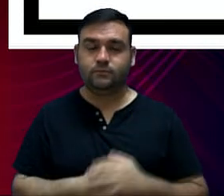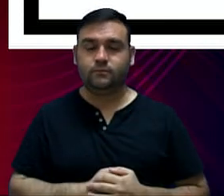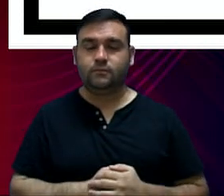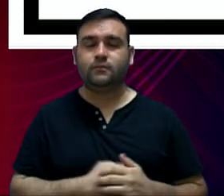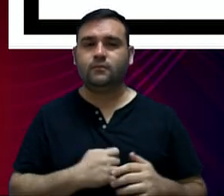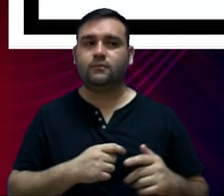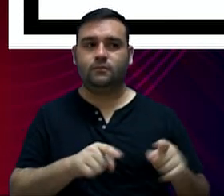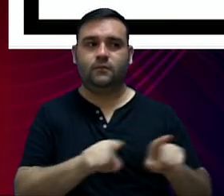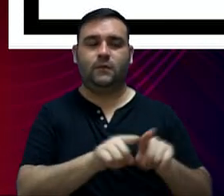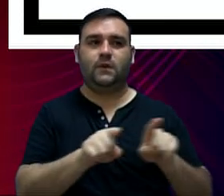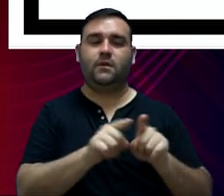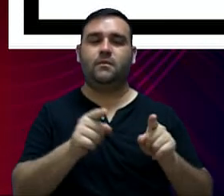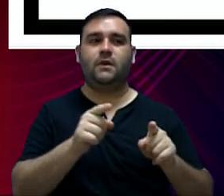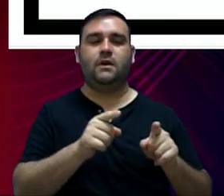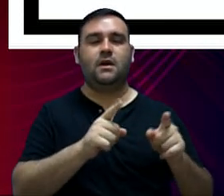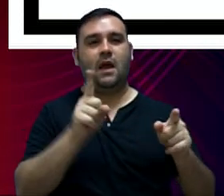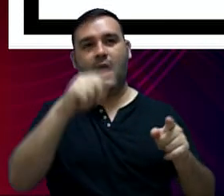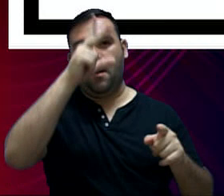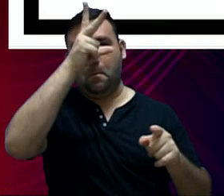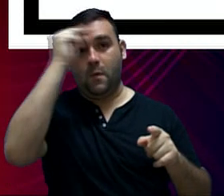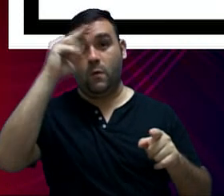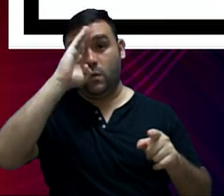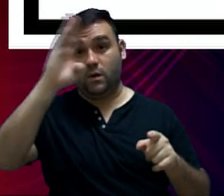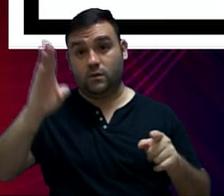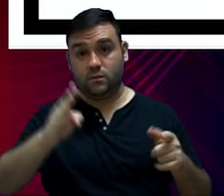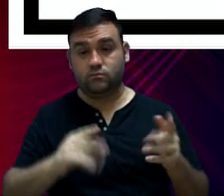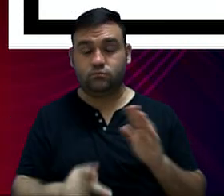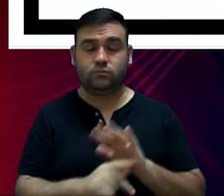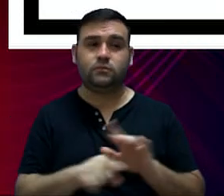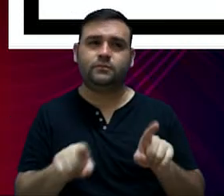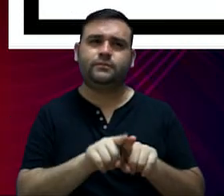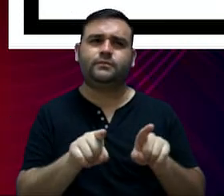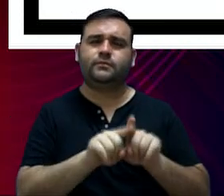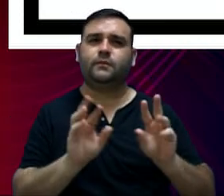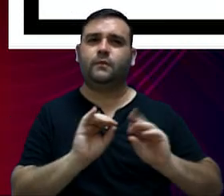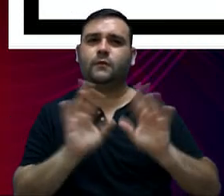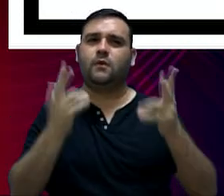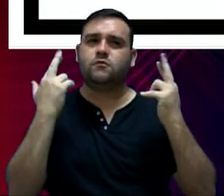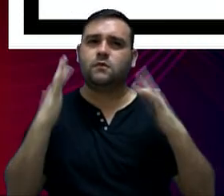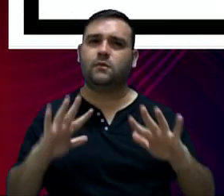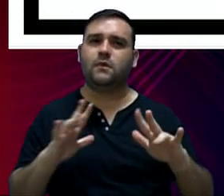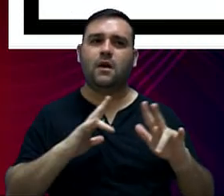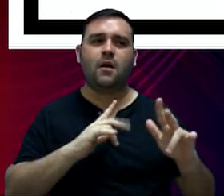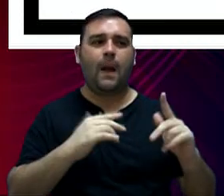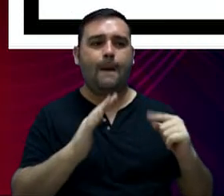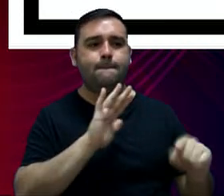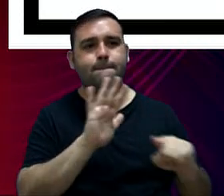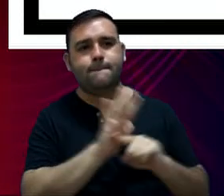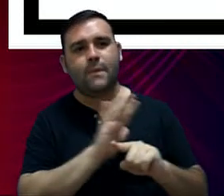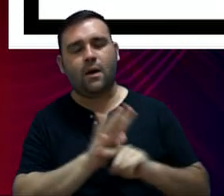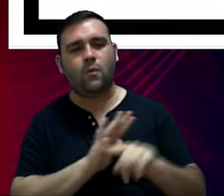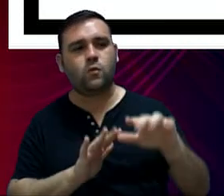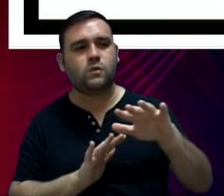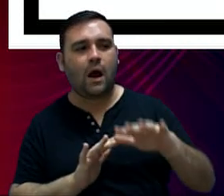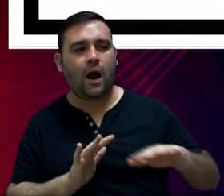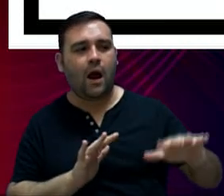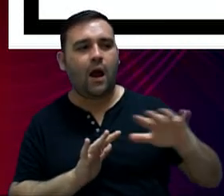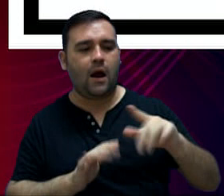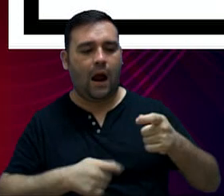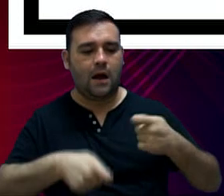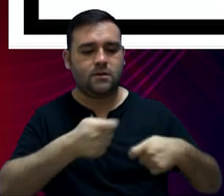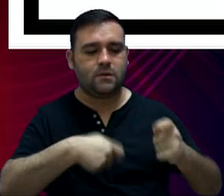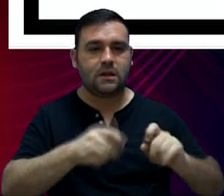para a administração direta, ou seja, a prefeitura, e, naturalmente, que as perguntas relacionadas à